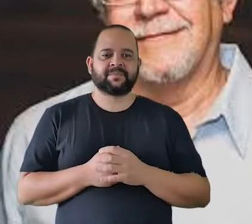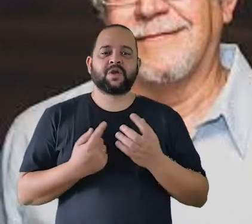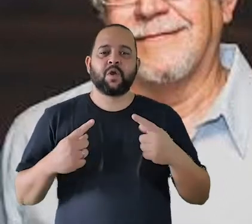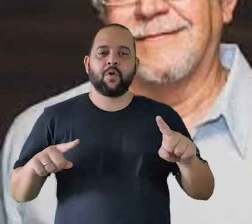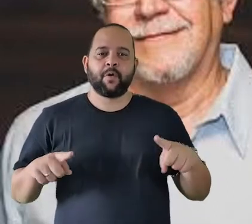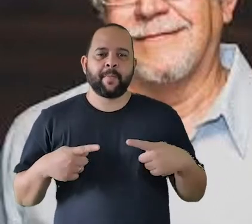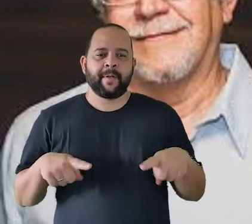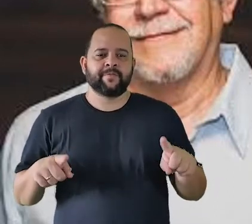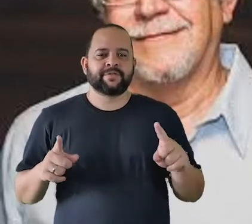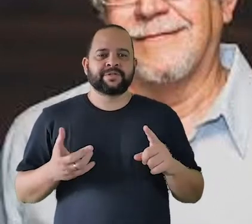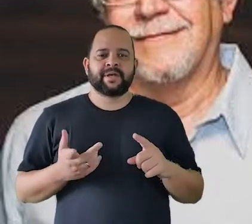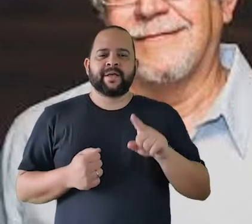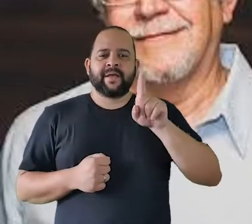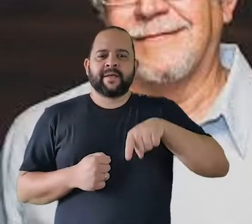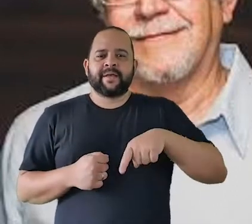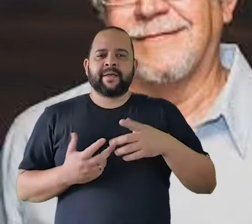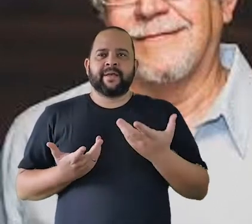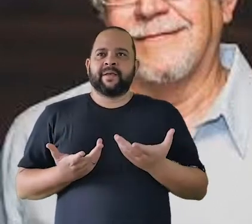muito